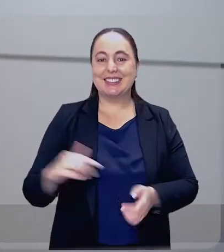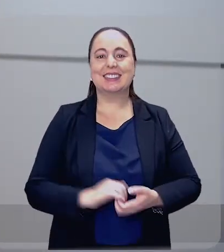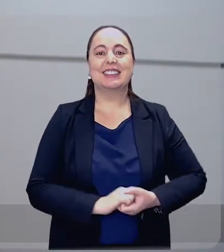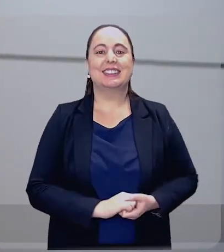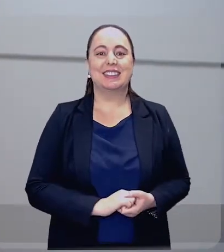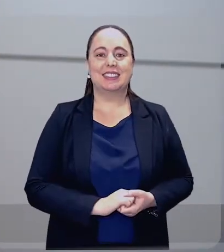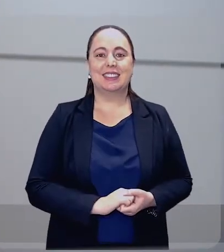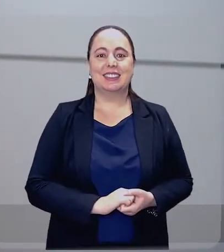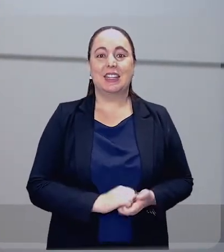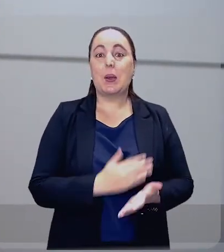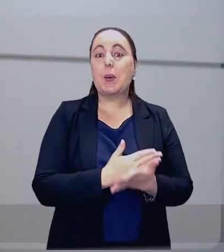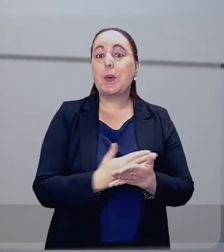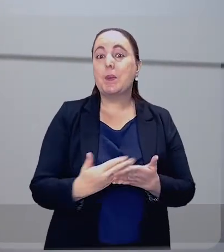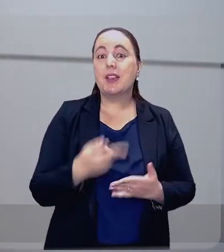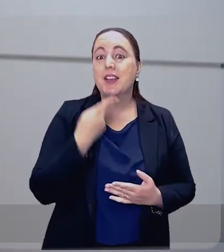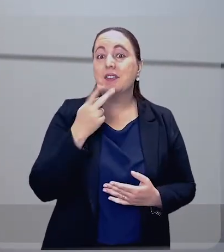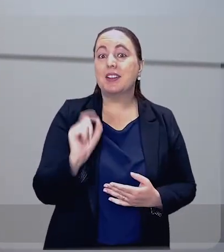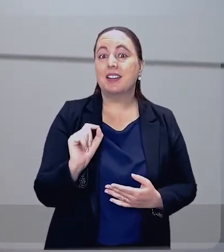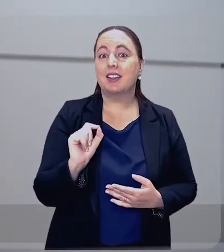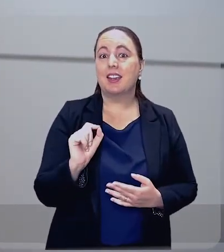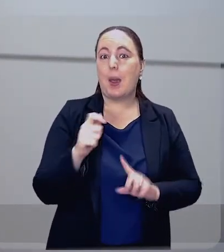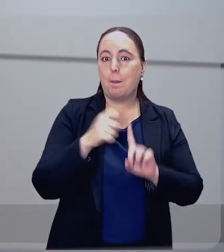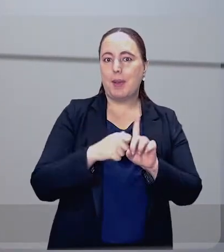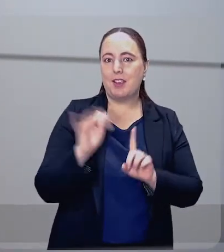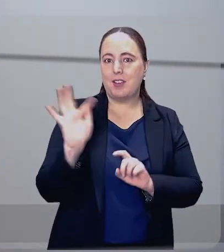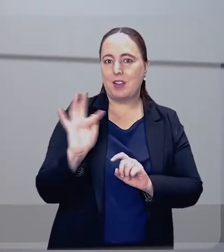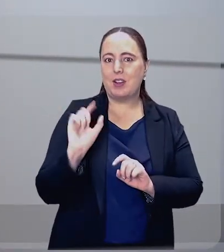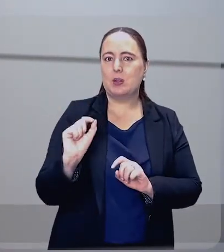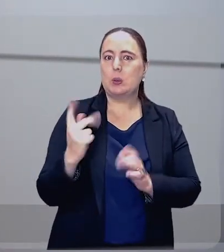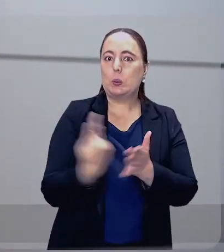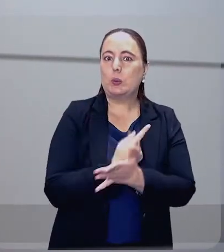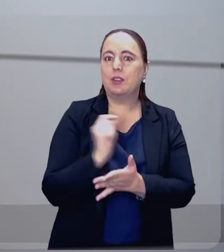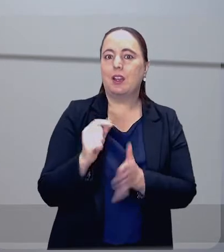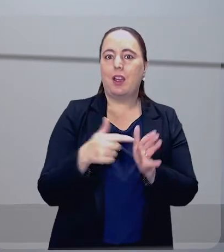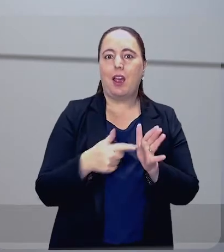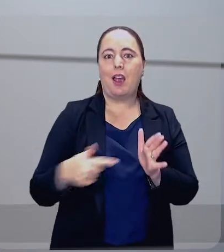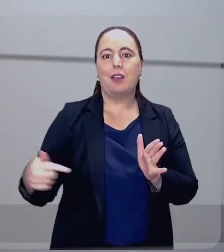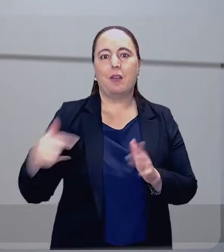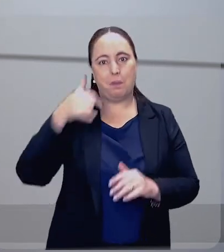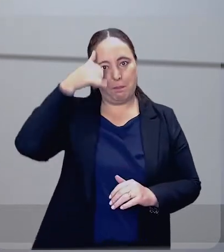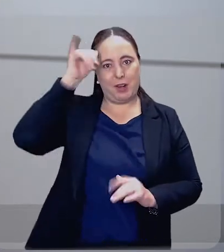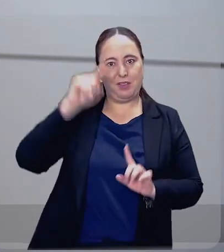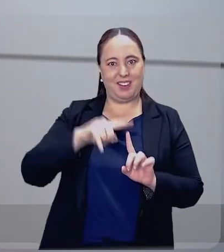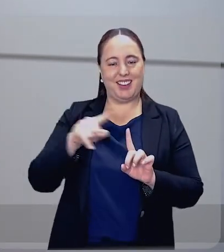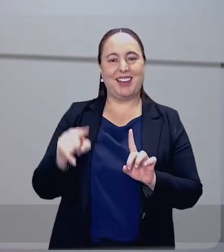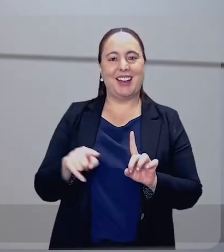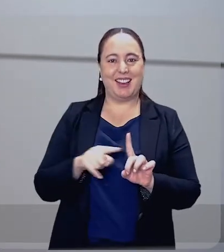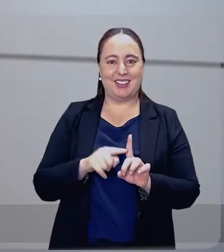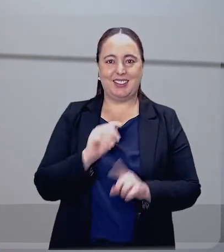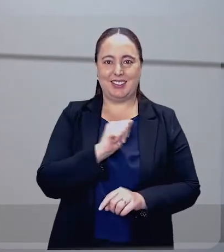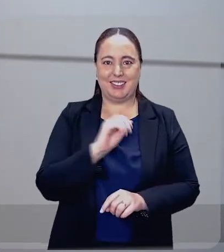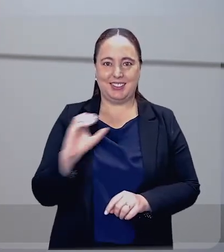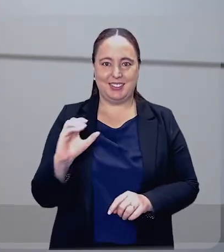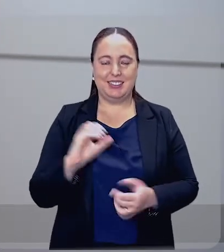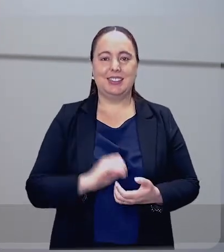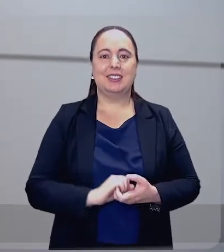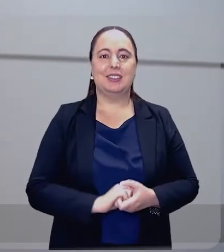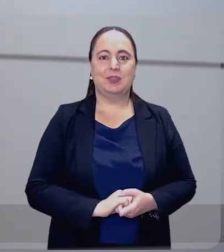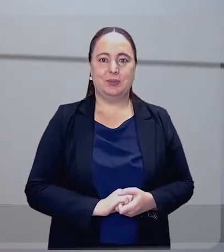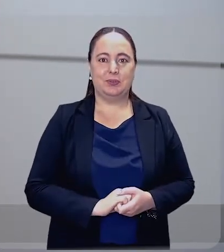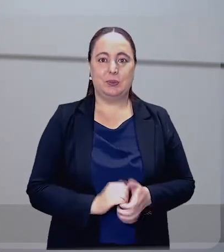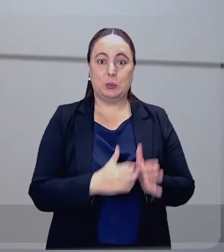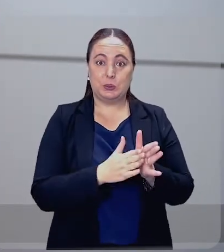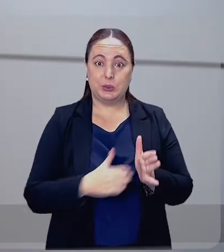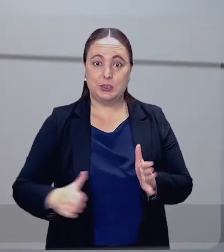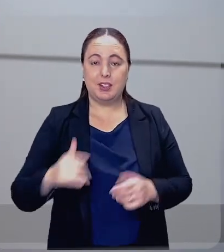A gente abre falando sobre os primeiros dias de fevereiro, em que foi celebrada a Semana de Prevenção da Gravidez na Adolescência.